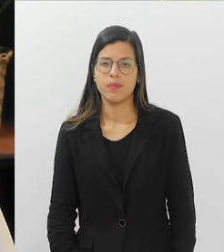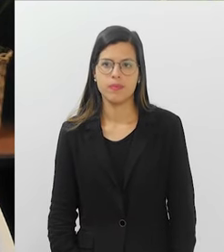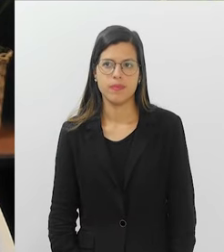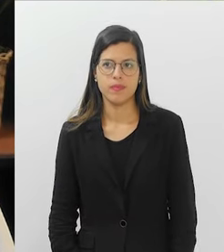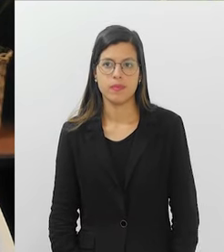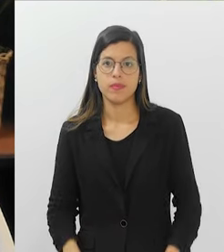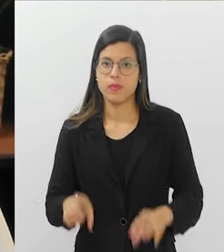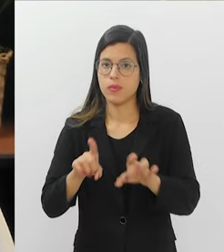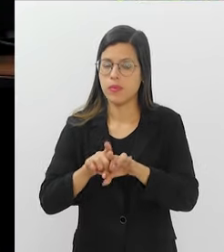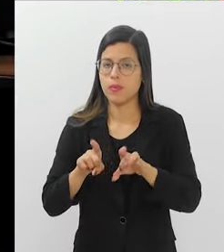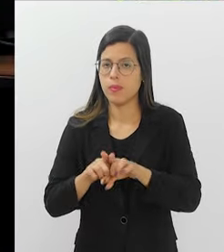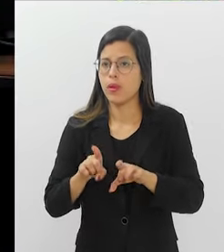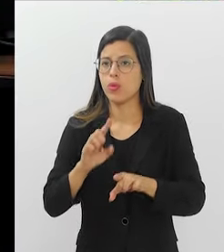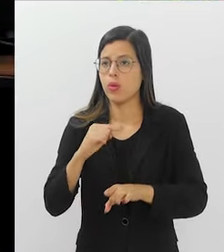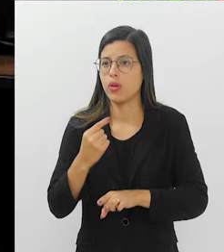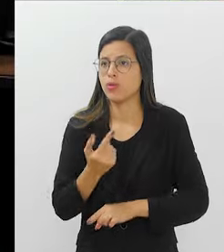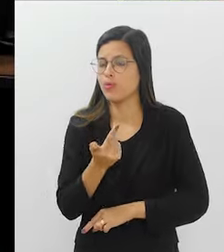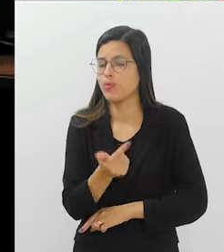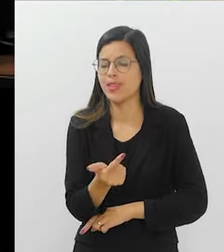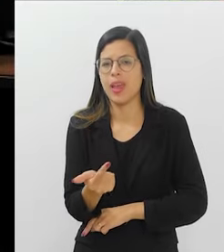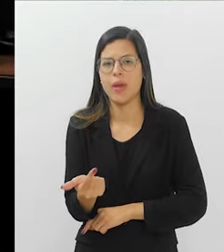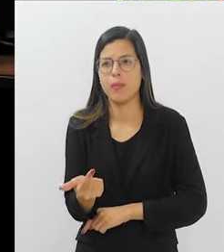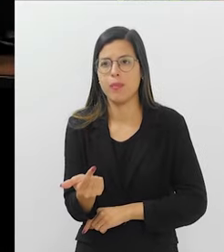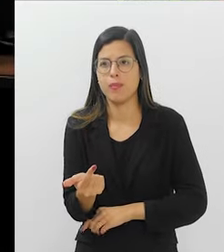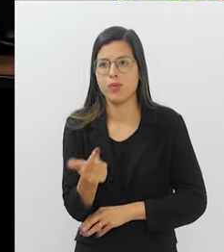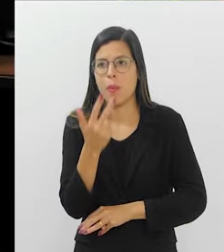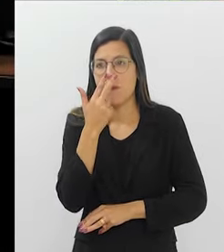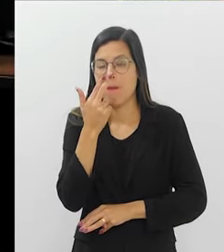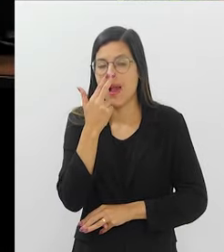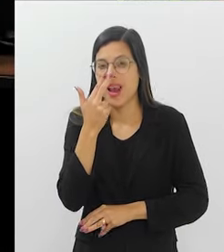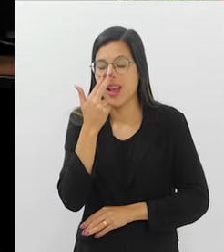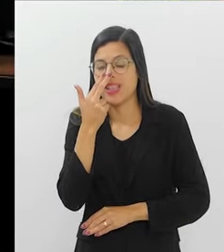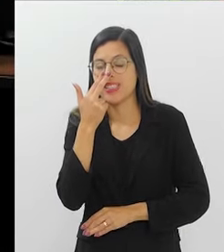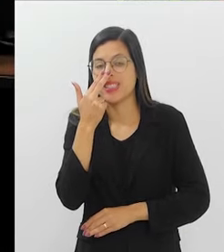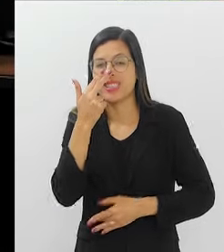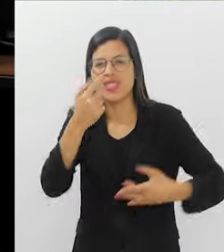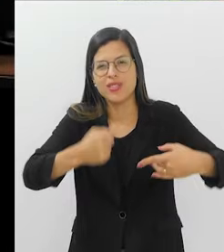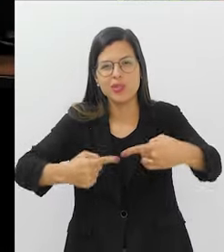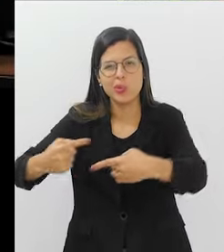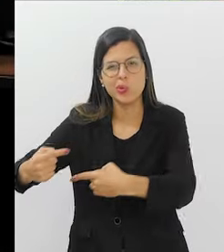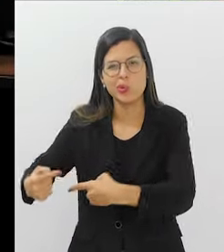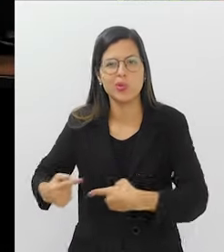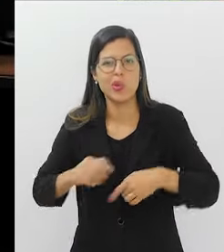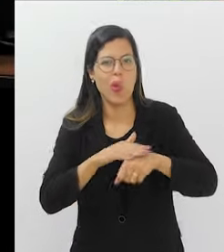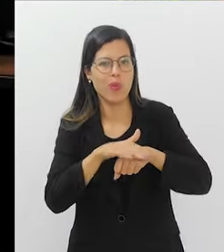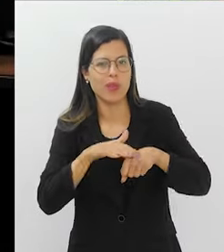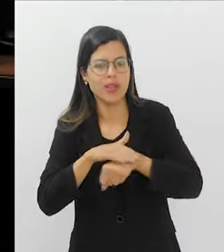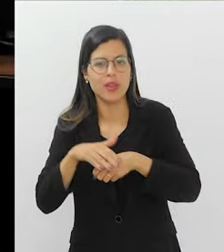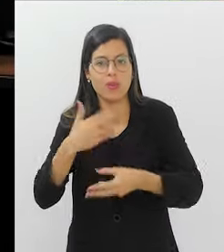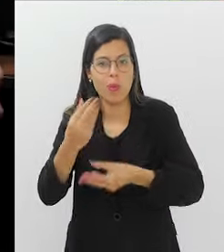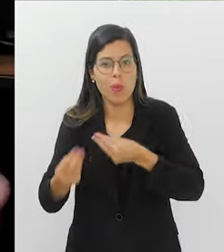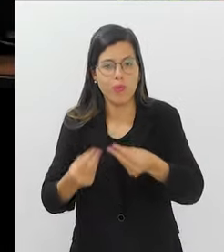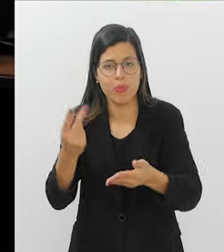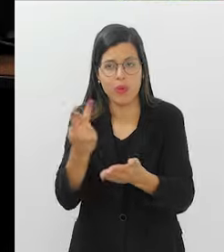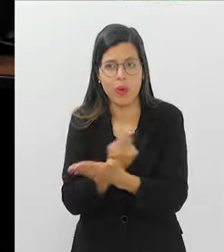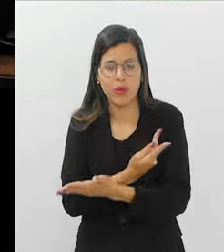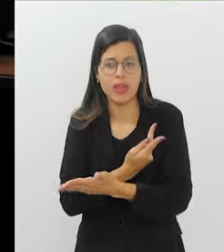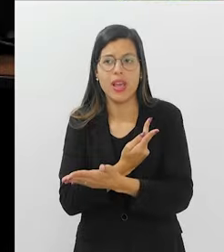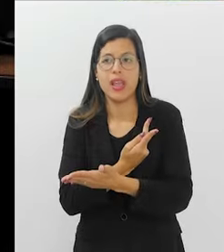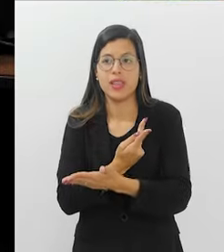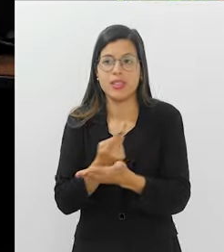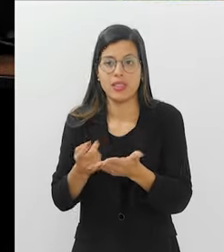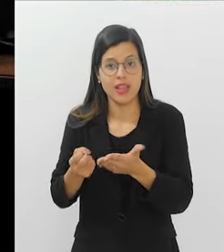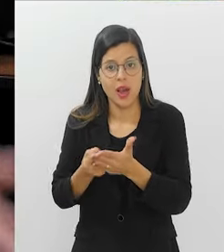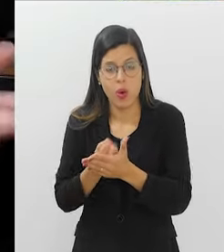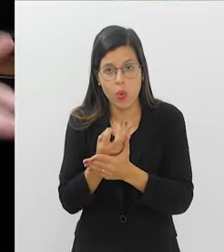fato de a gente não ter muito essa abertura para falar quando que acontece, como que